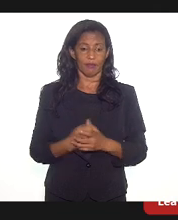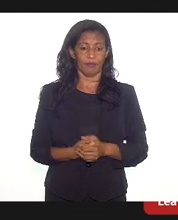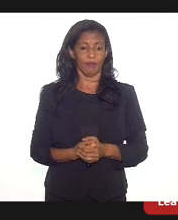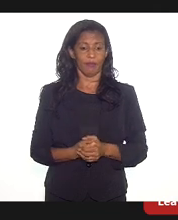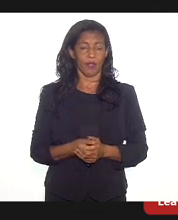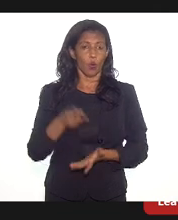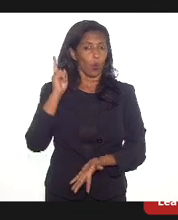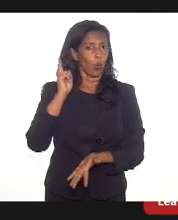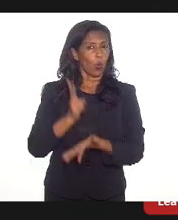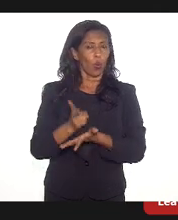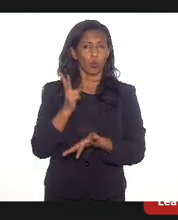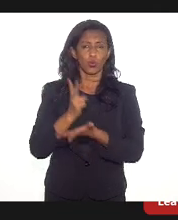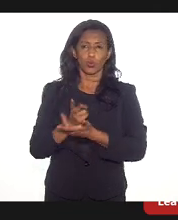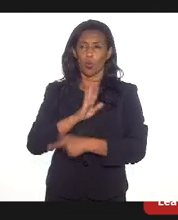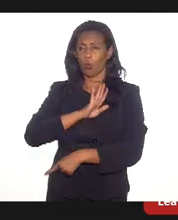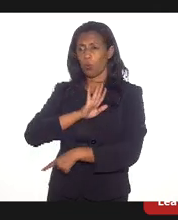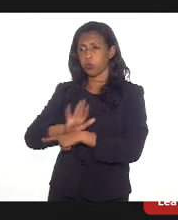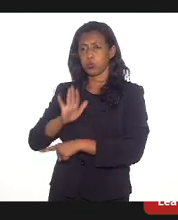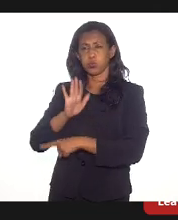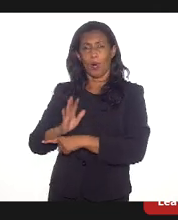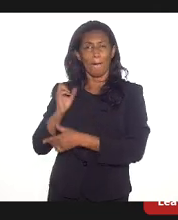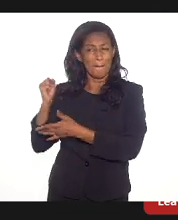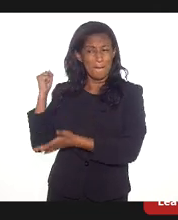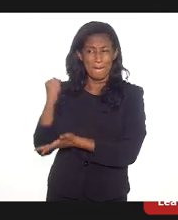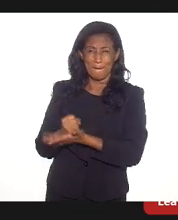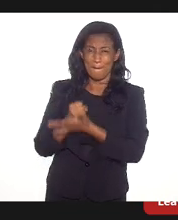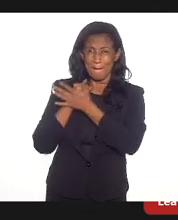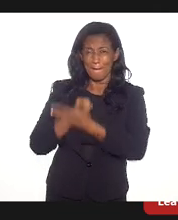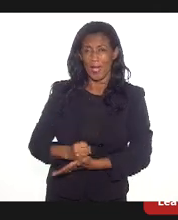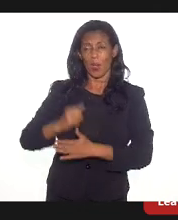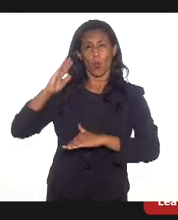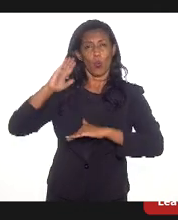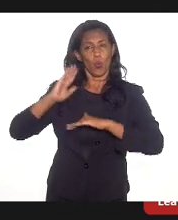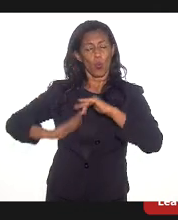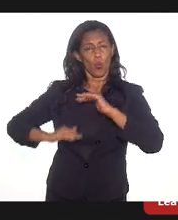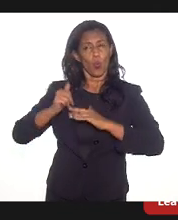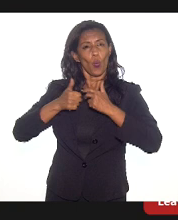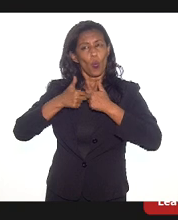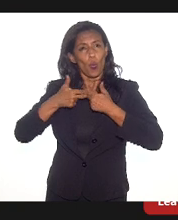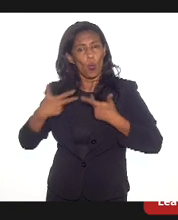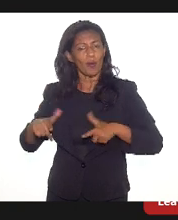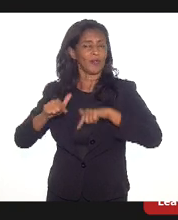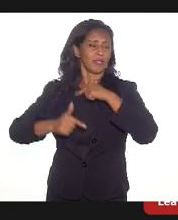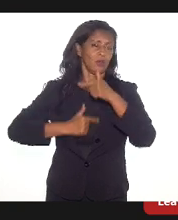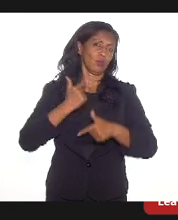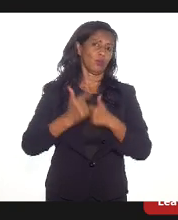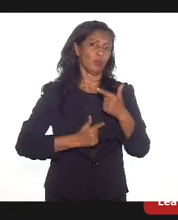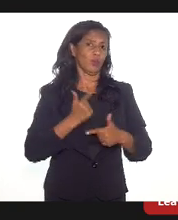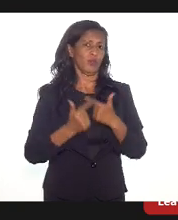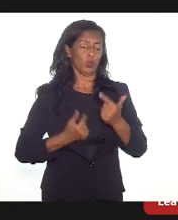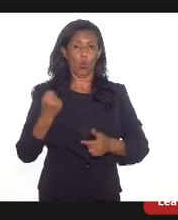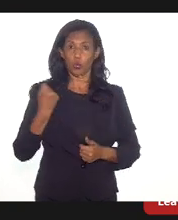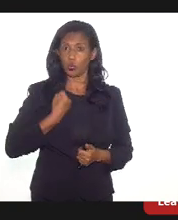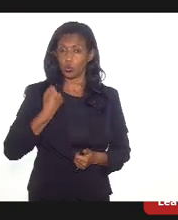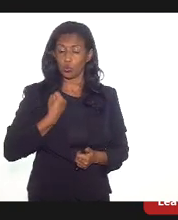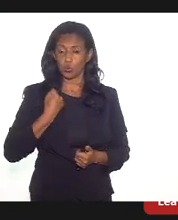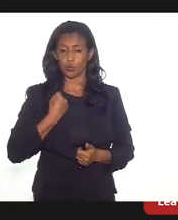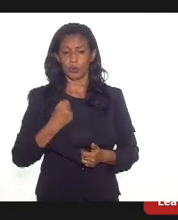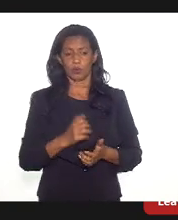continuar investindo pesado na qualificação do trabalhador. Os números,